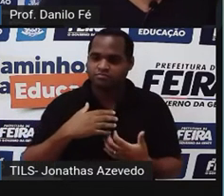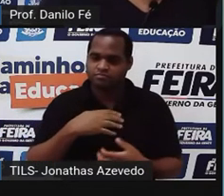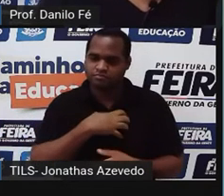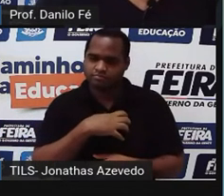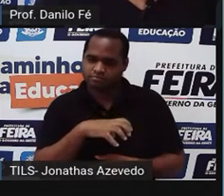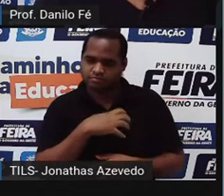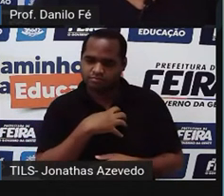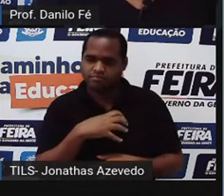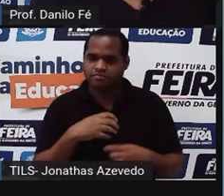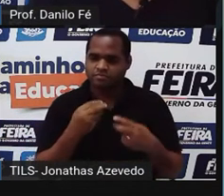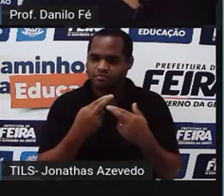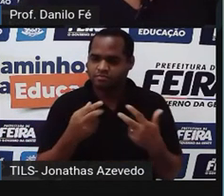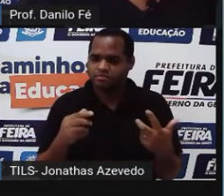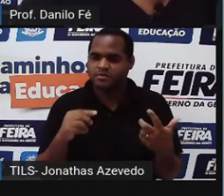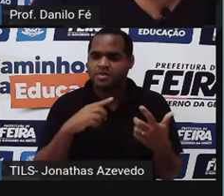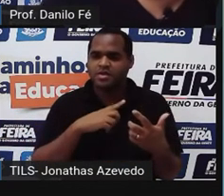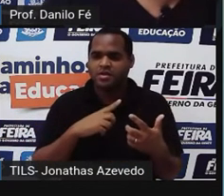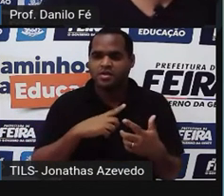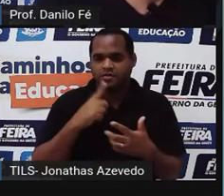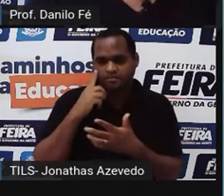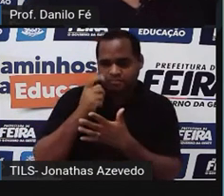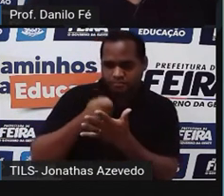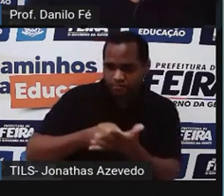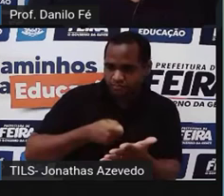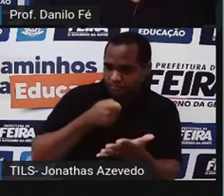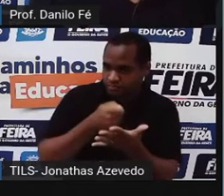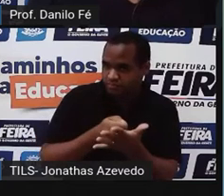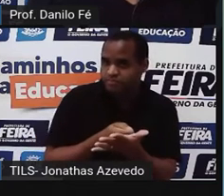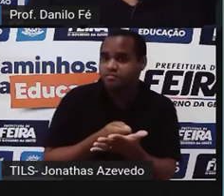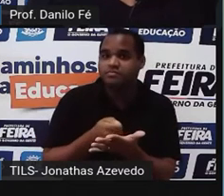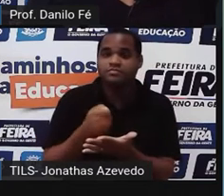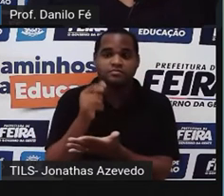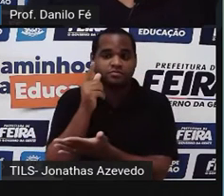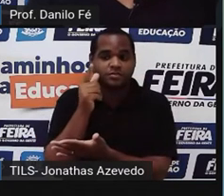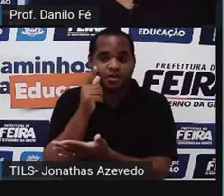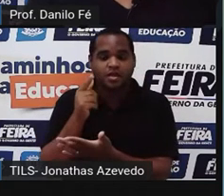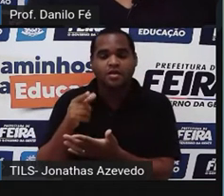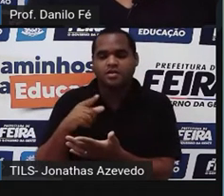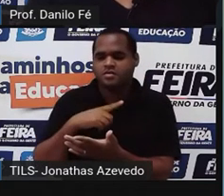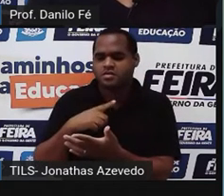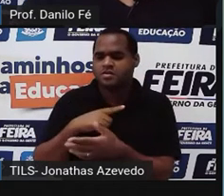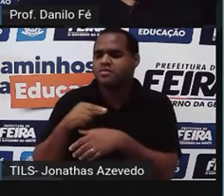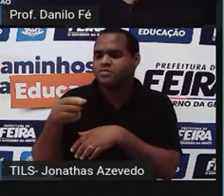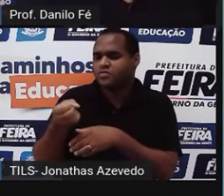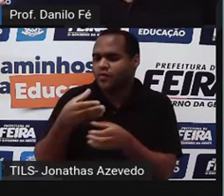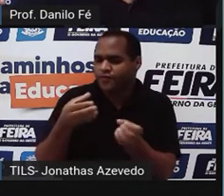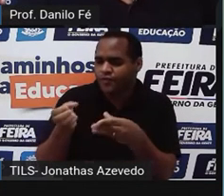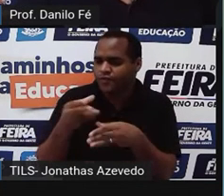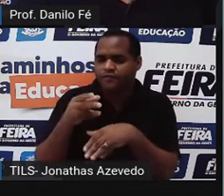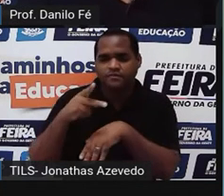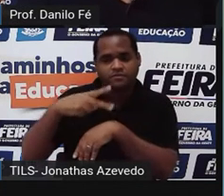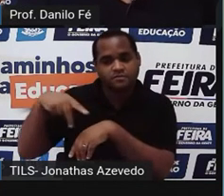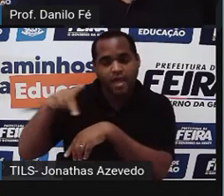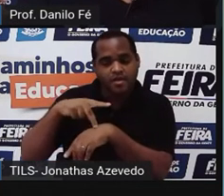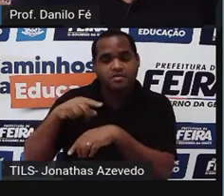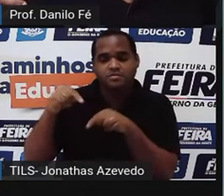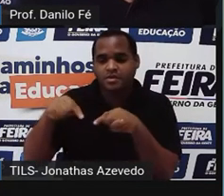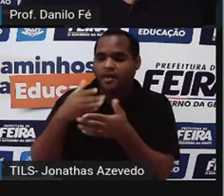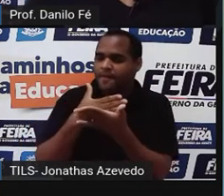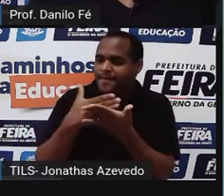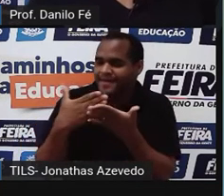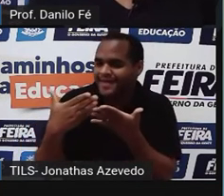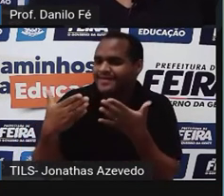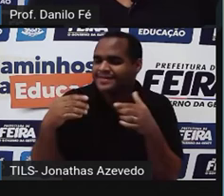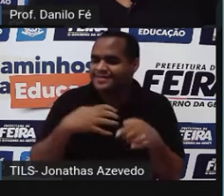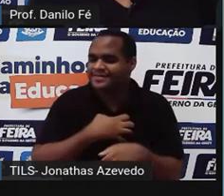levantar contra a opressão portuguesa e fundar um novo país a partir da Bahia. Ou seja, é